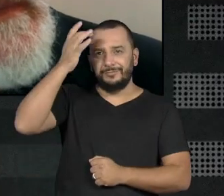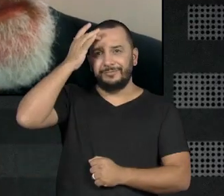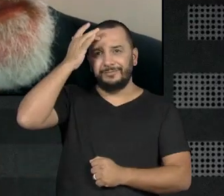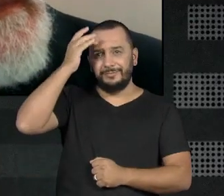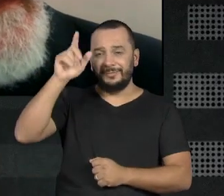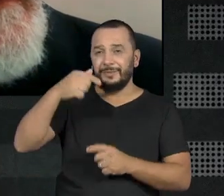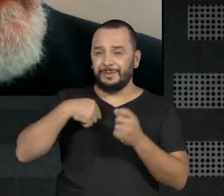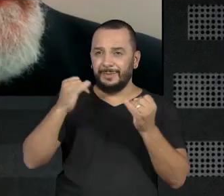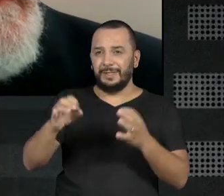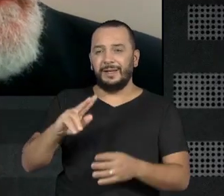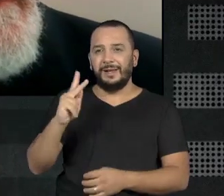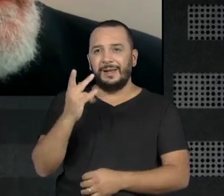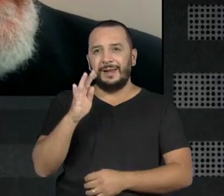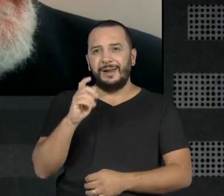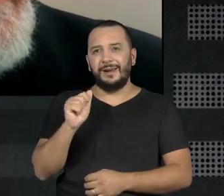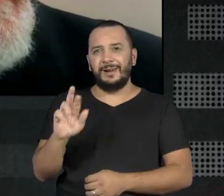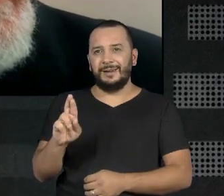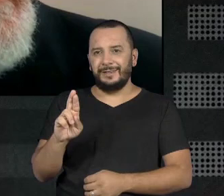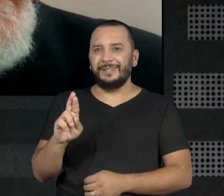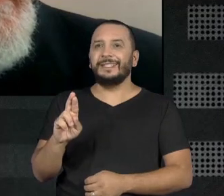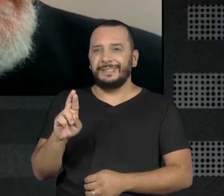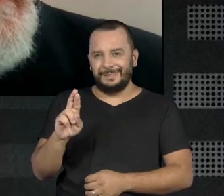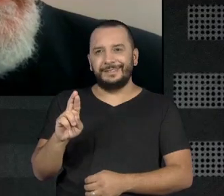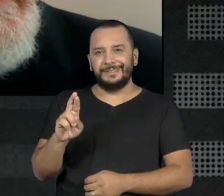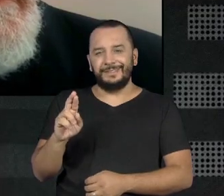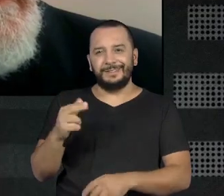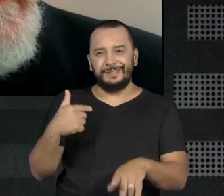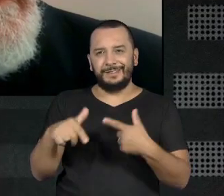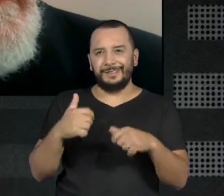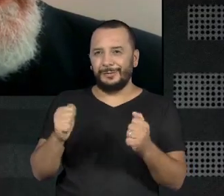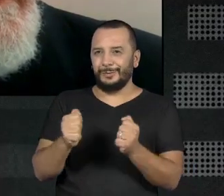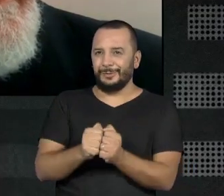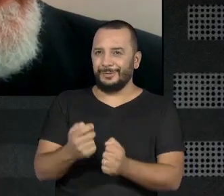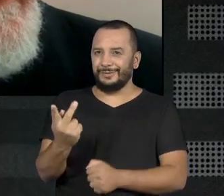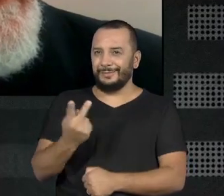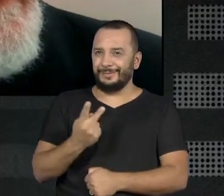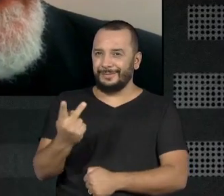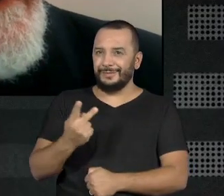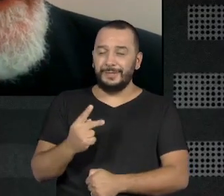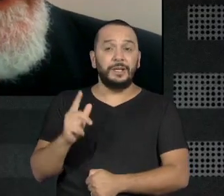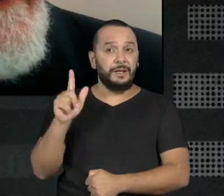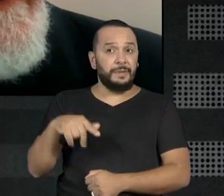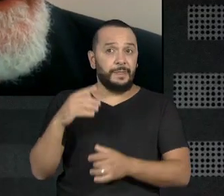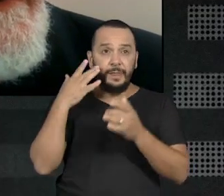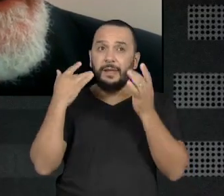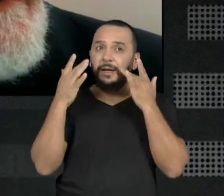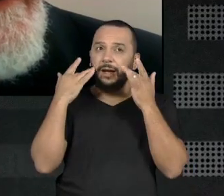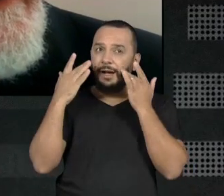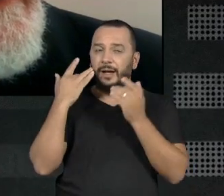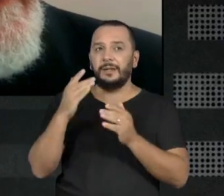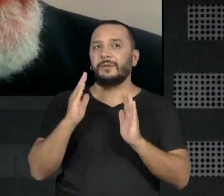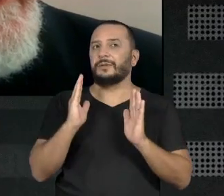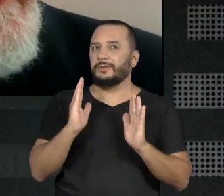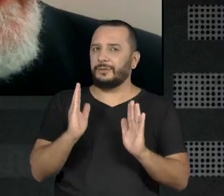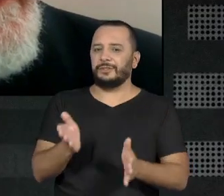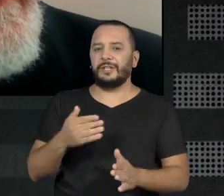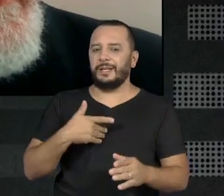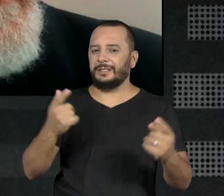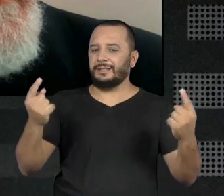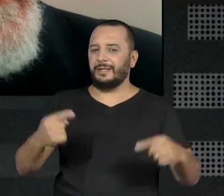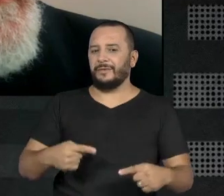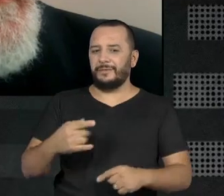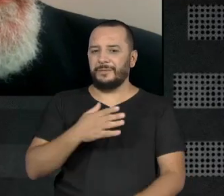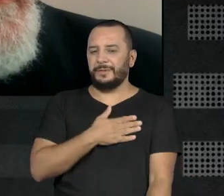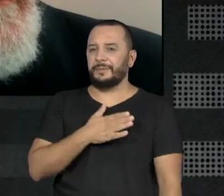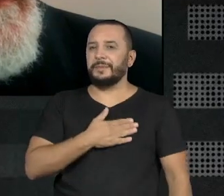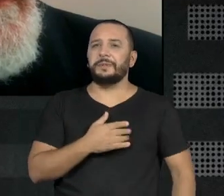eu vou falar um pouco do Ré. O Ré me lembra que nós trabalhamos juntos. Foi uma peça que foi um grande desafio para